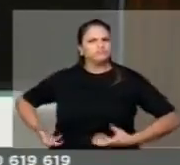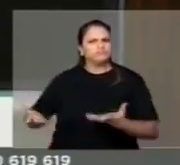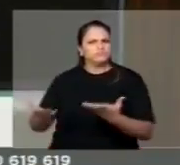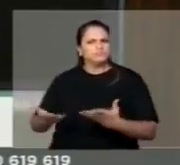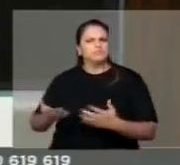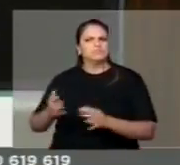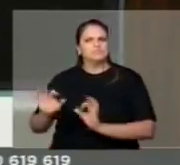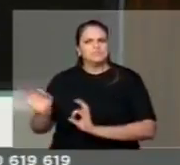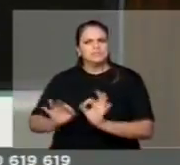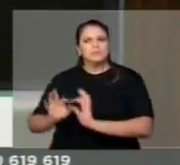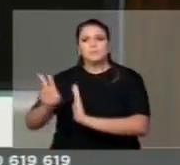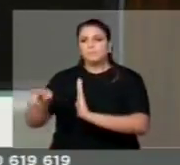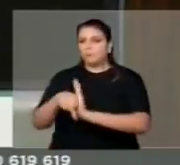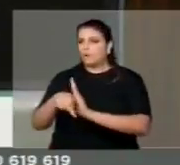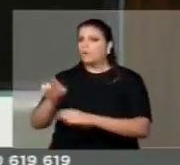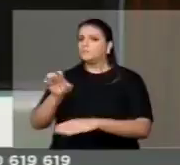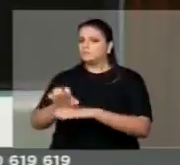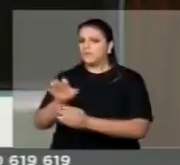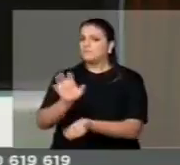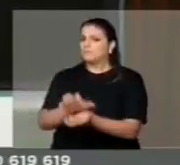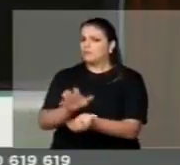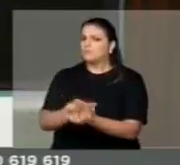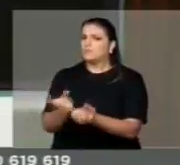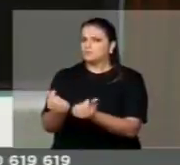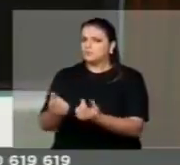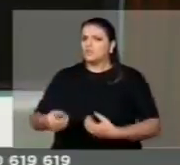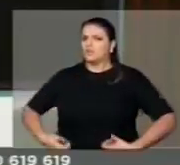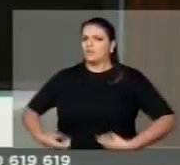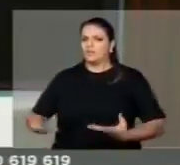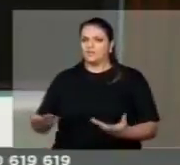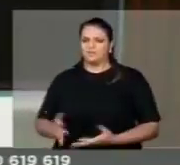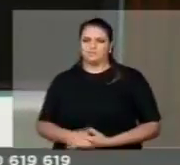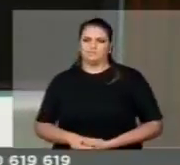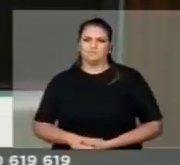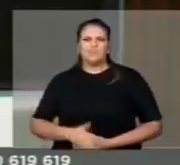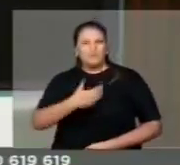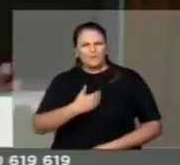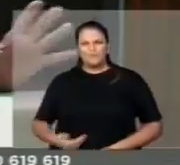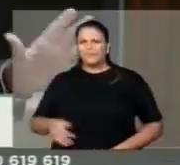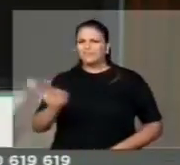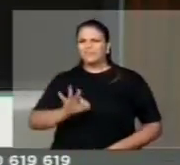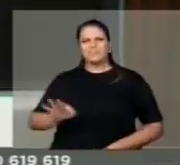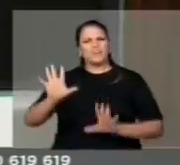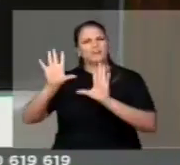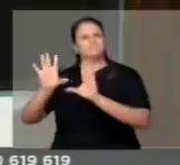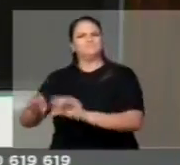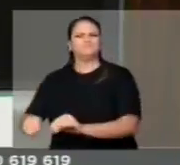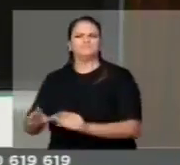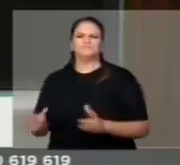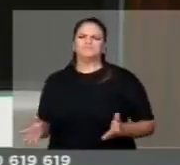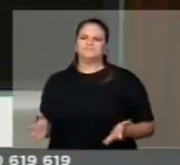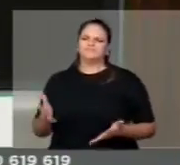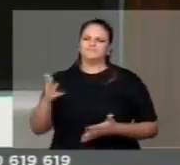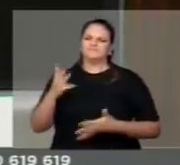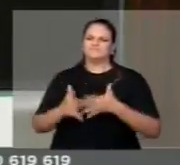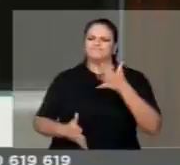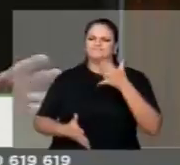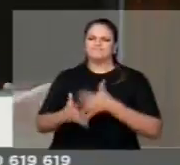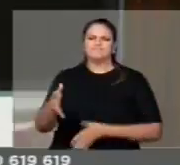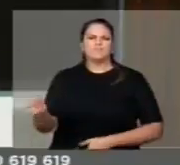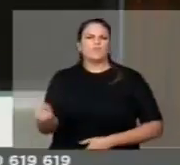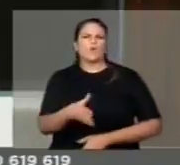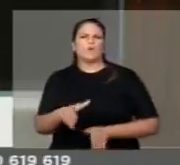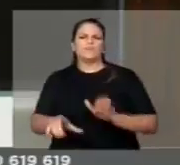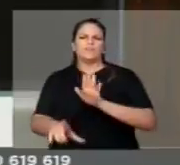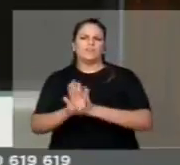parte, recursos próprios do Estado de Pernambuco. E a União entrou nessa jogada, e, infelizmente, essa legislação nova, que